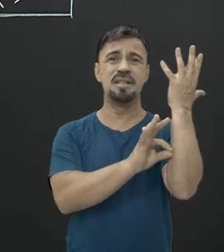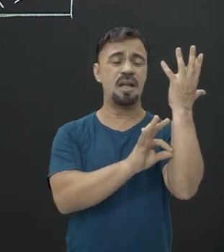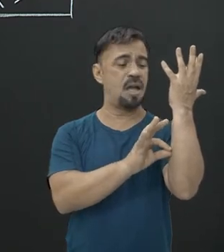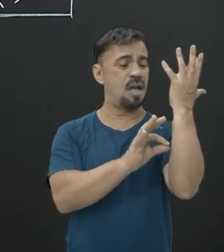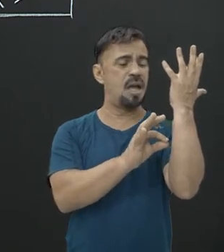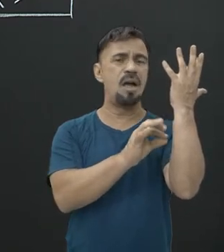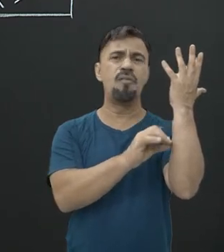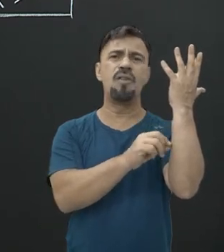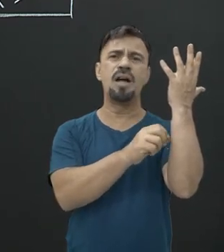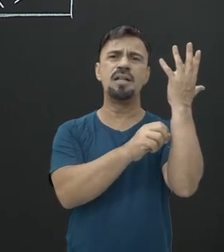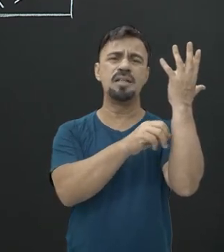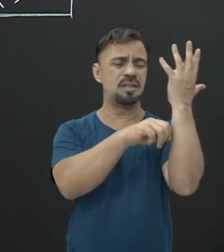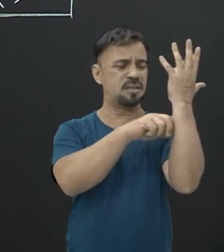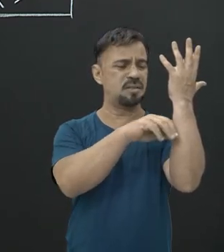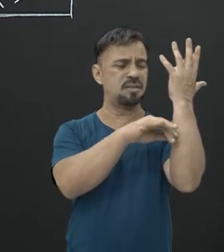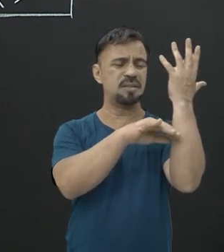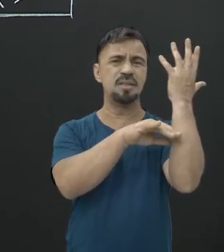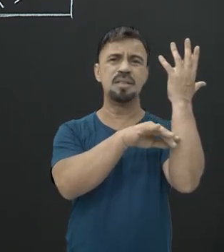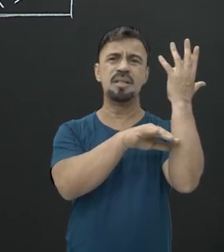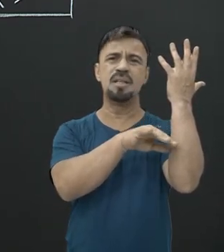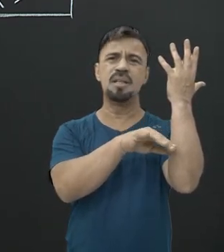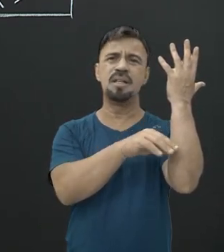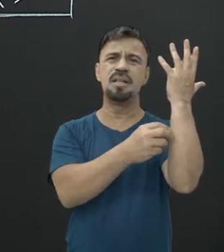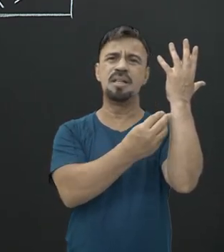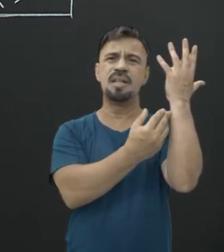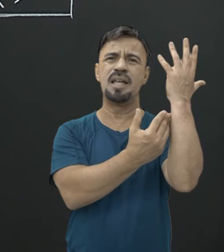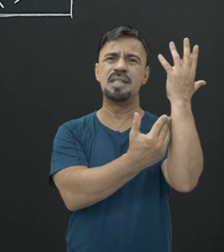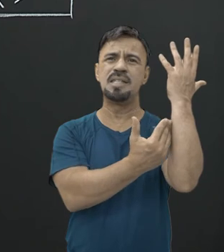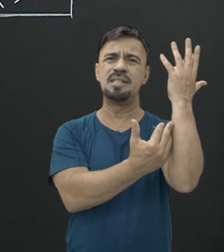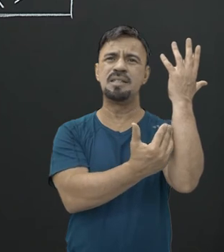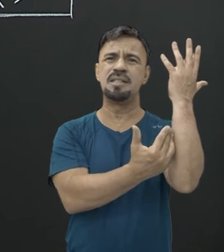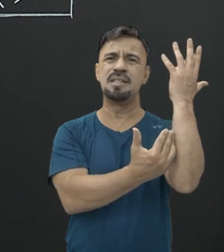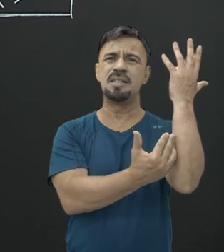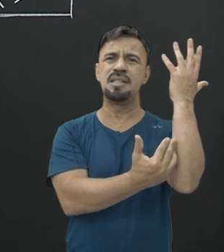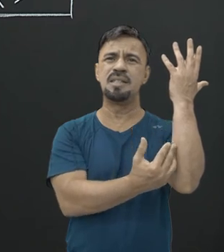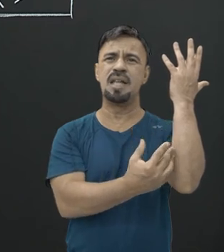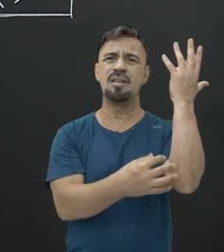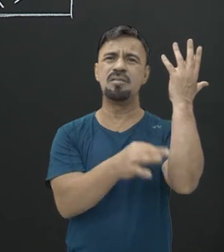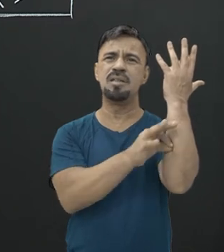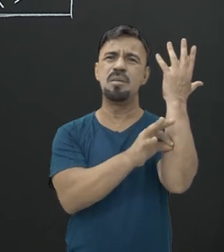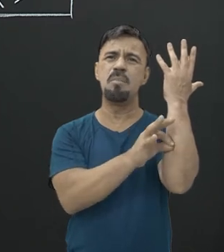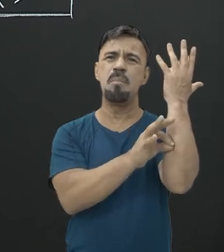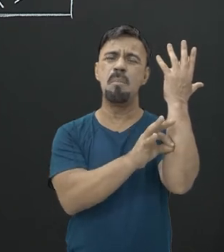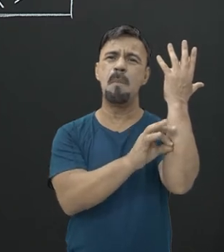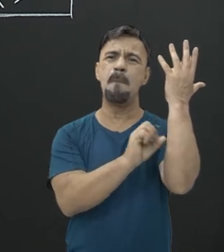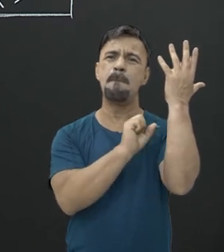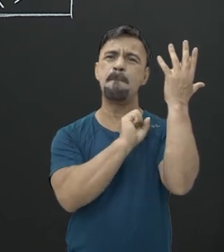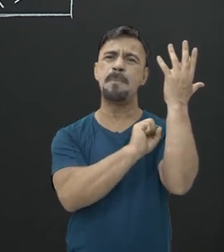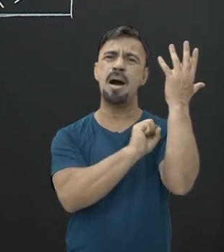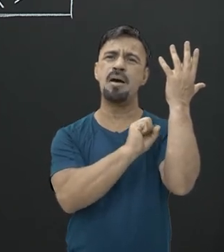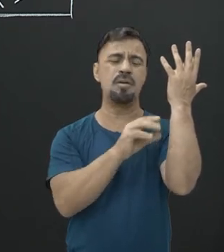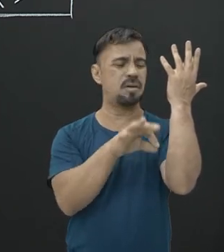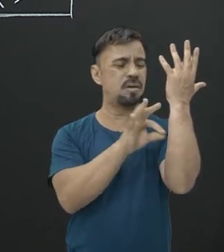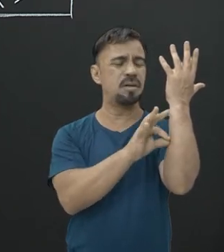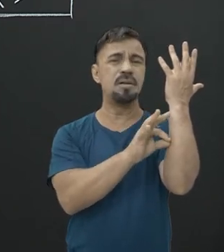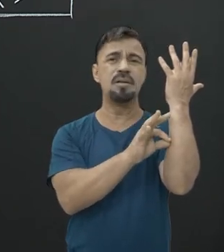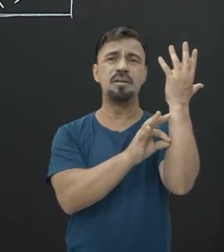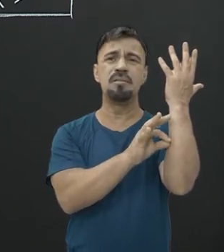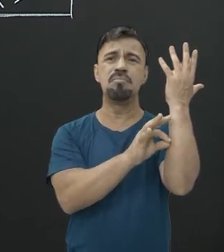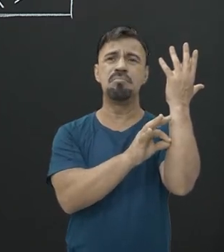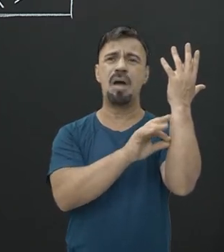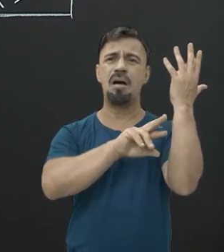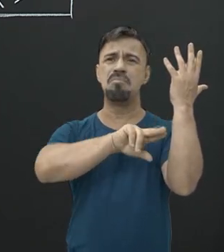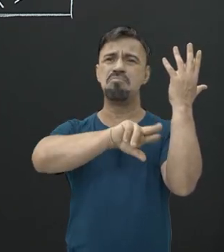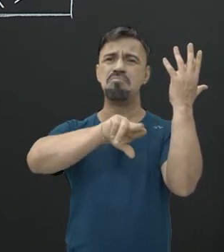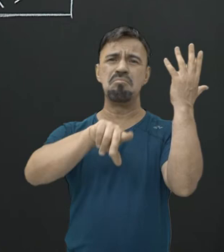Vai saindo dos seus poros e aquela resina, ela pode escorrer. Aquele inseto que estava parado ali. Um mosquito, uma abelha, um percevejo.